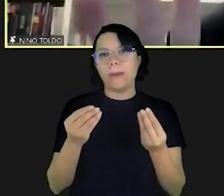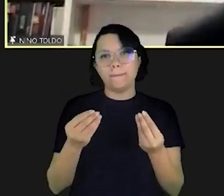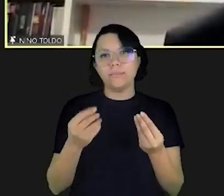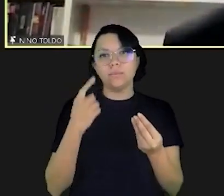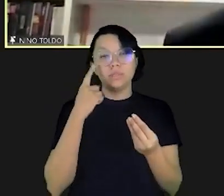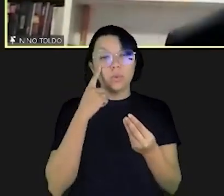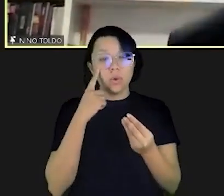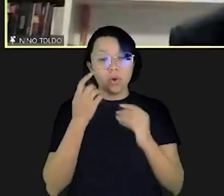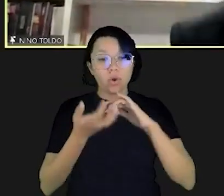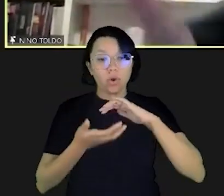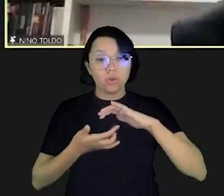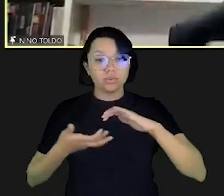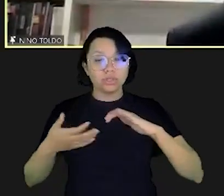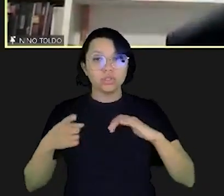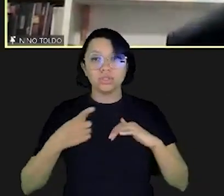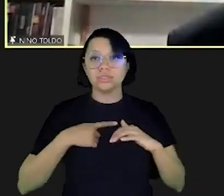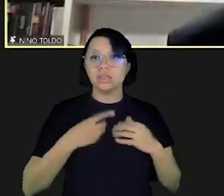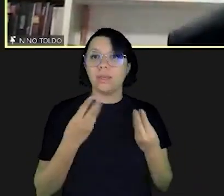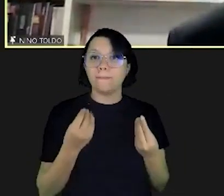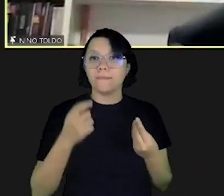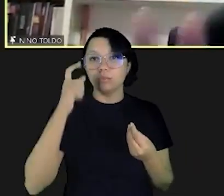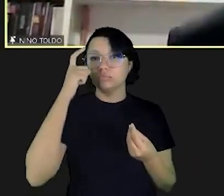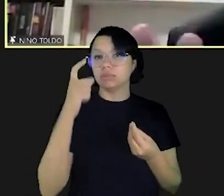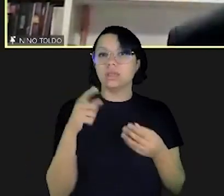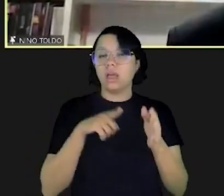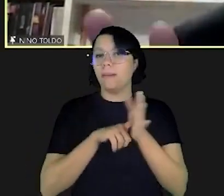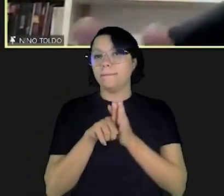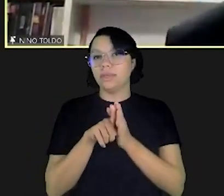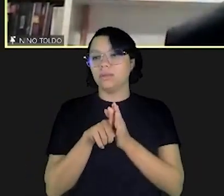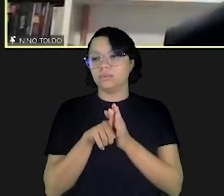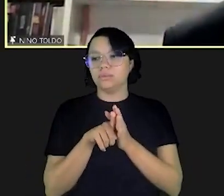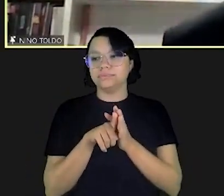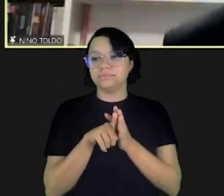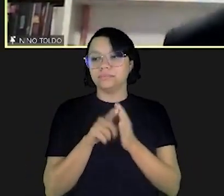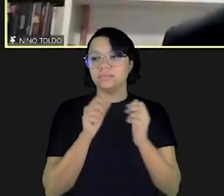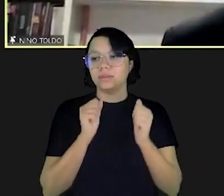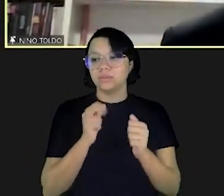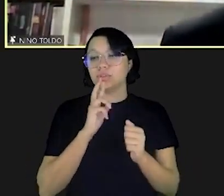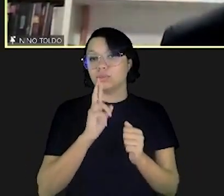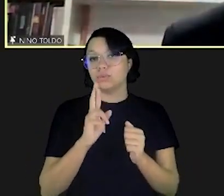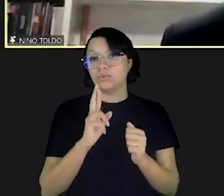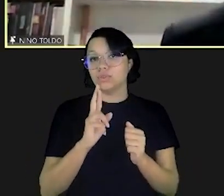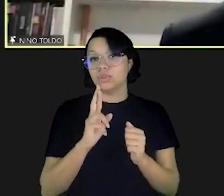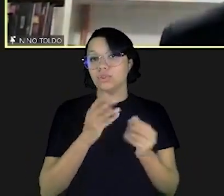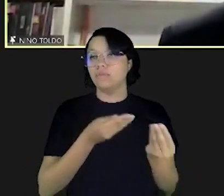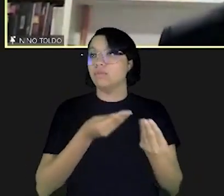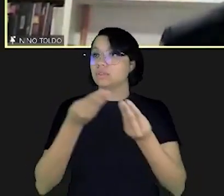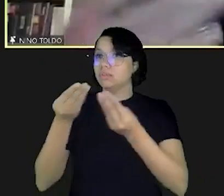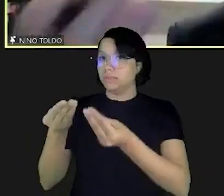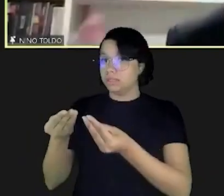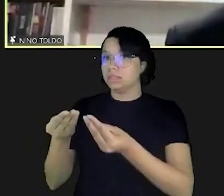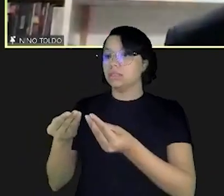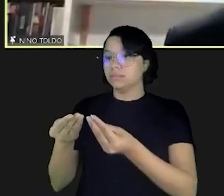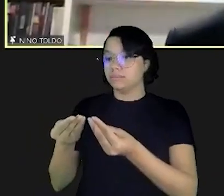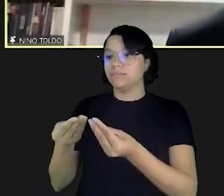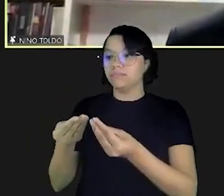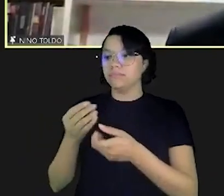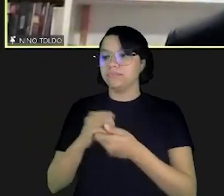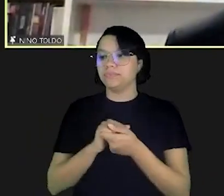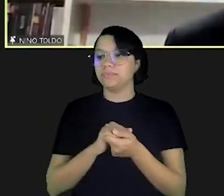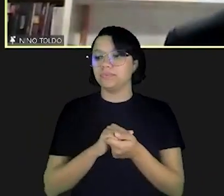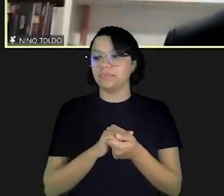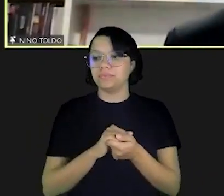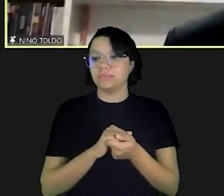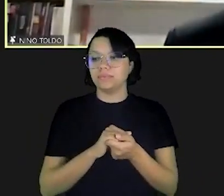perguntas que muito interessantes eu leio o chat muito interessantes que poderiam ser respondidas vão ser passadas